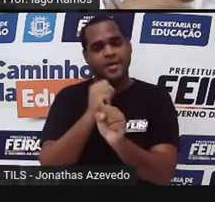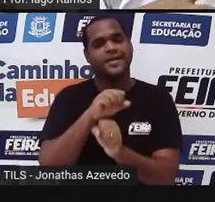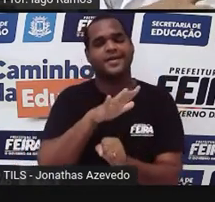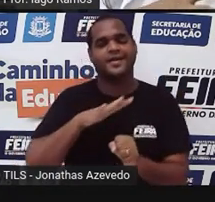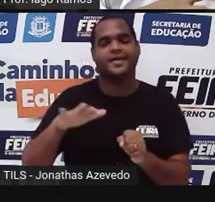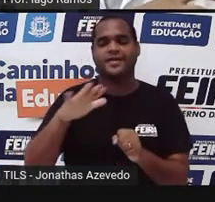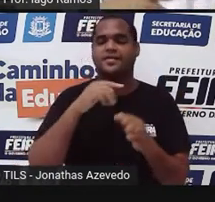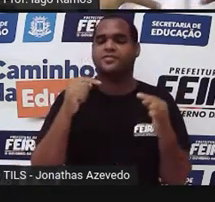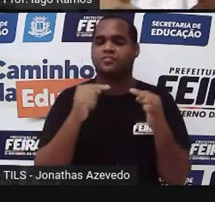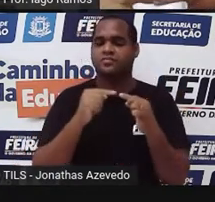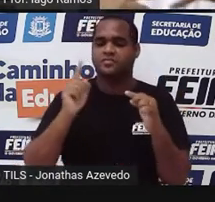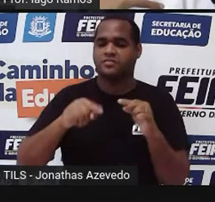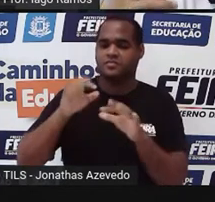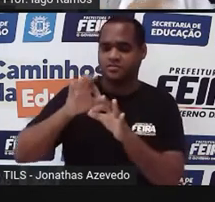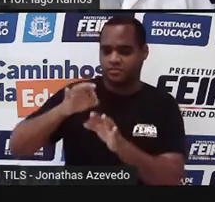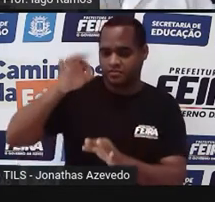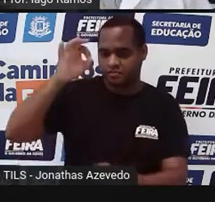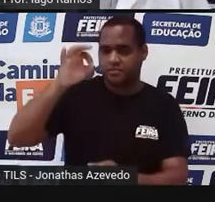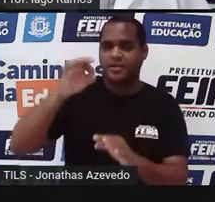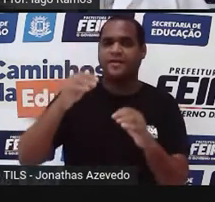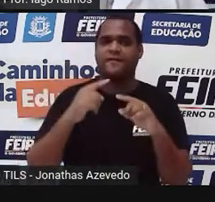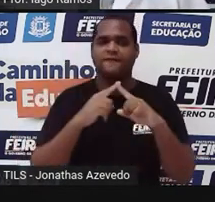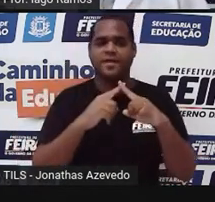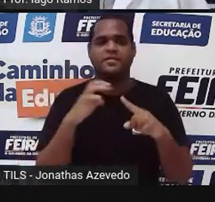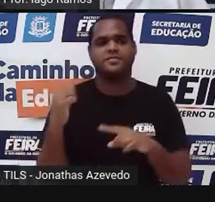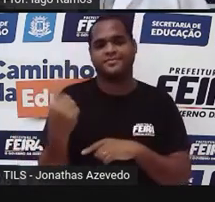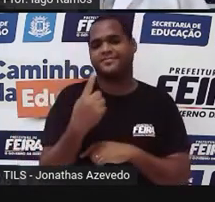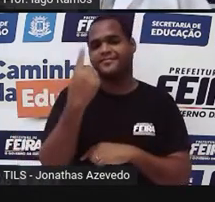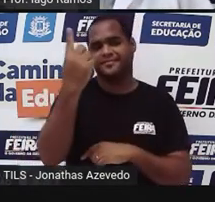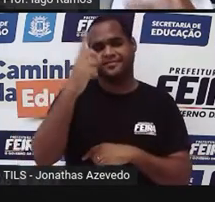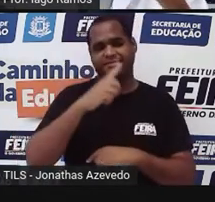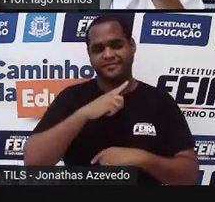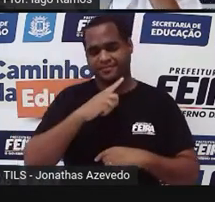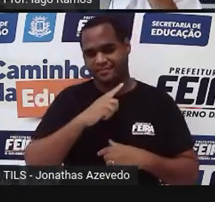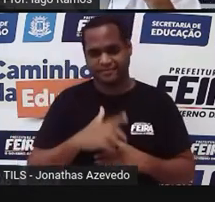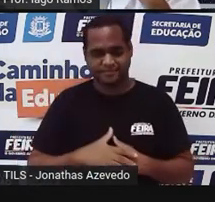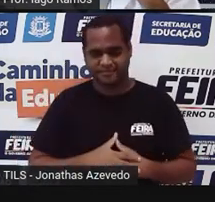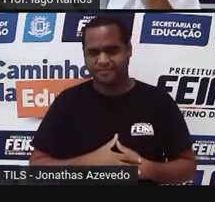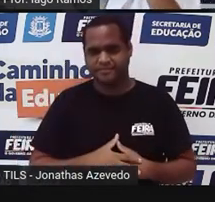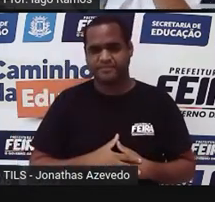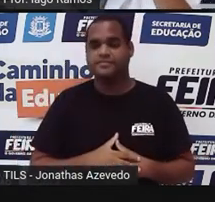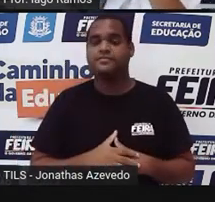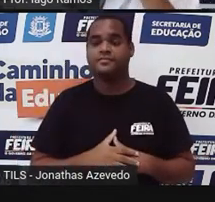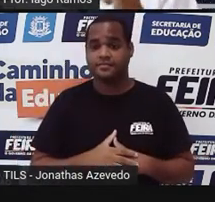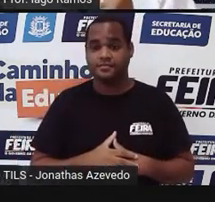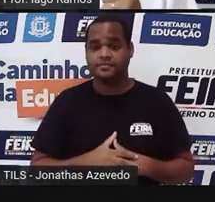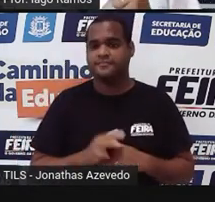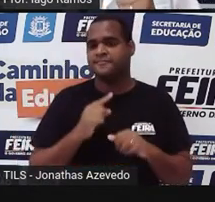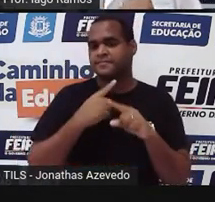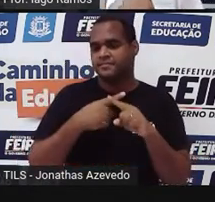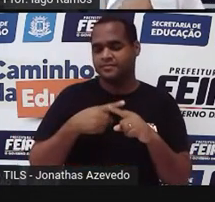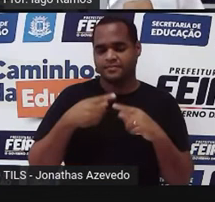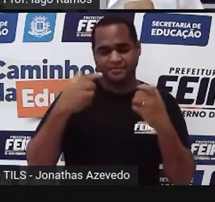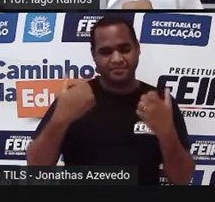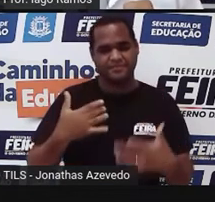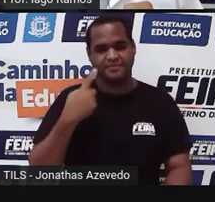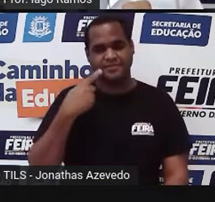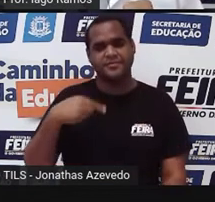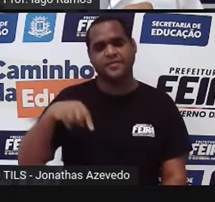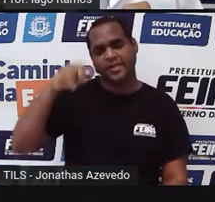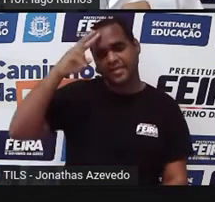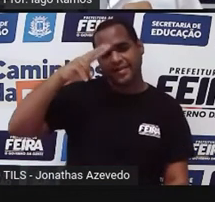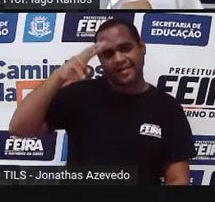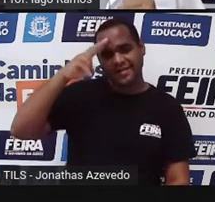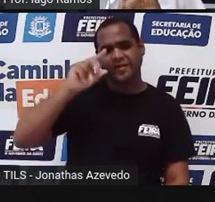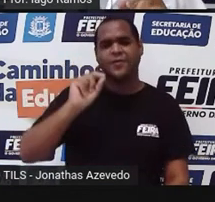é o comprimento vezes a altura. Beleza? E por que que eu tô fazendo questão de a gente lembrar